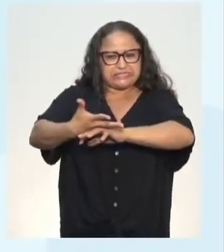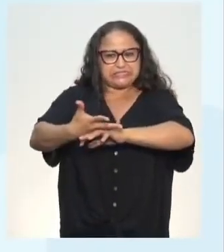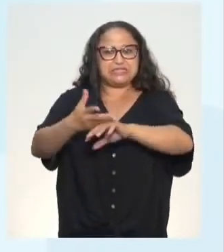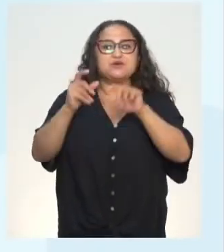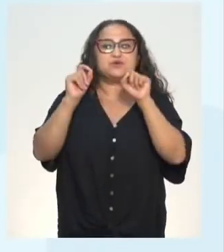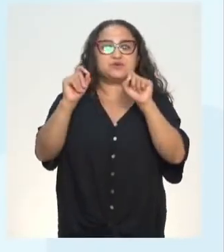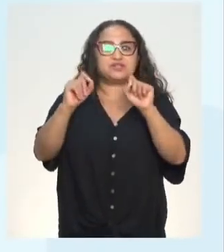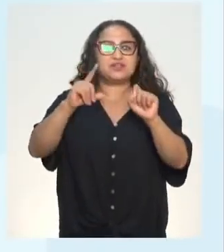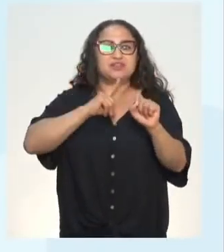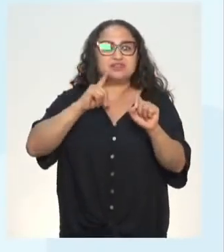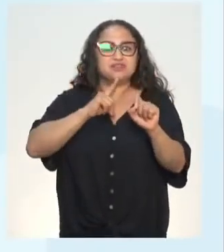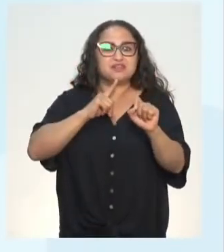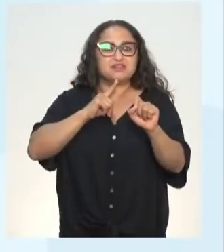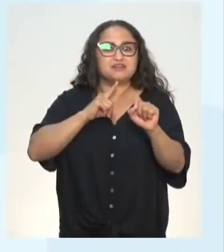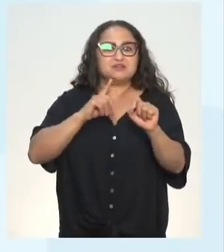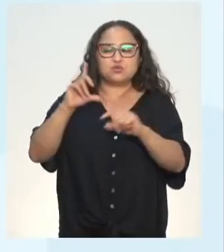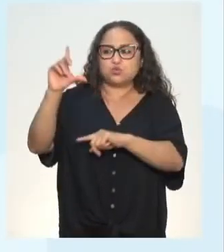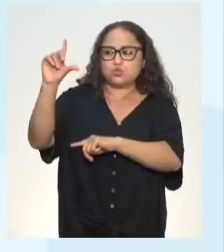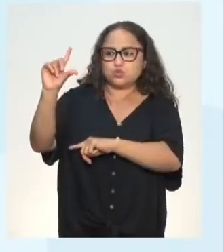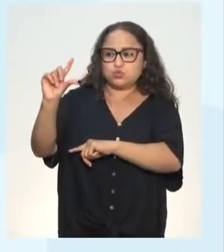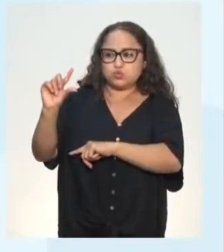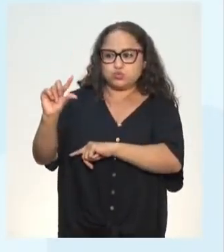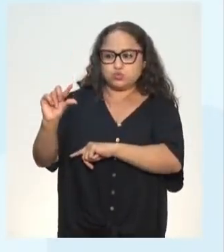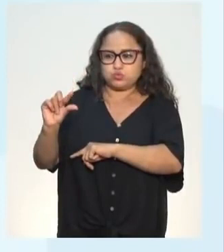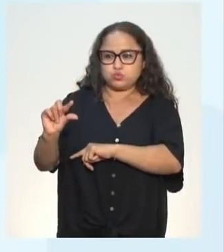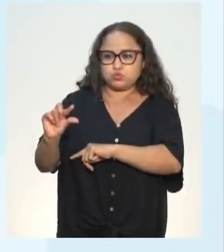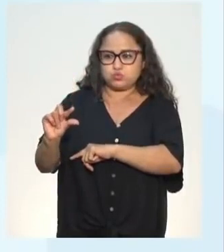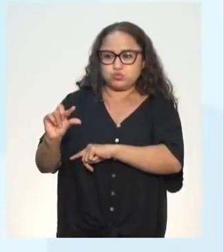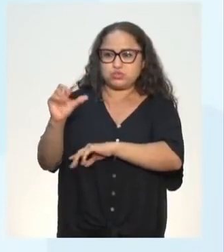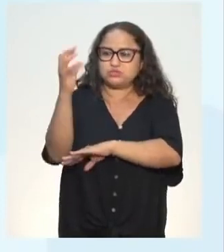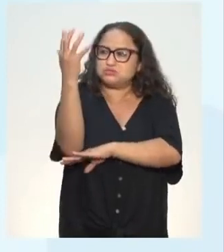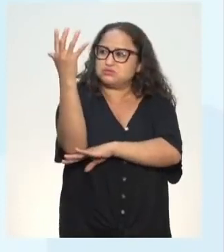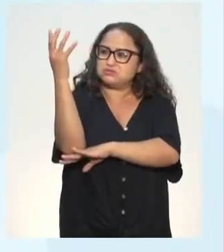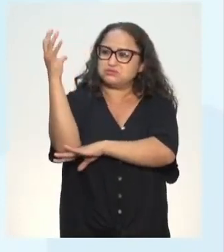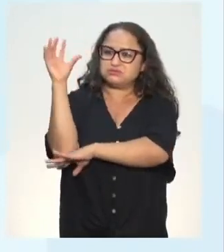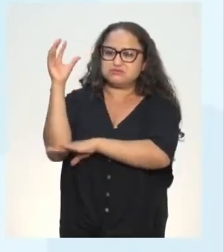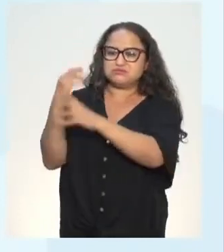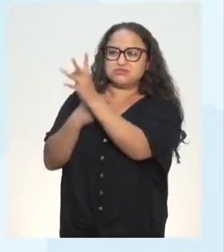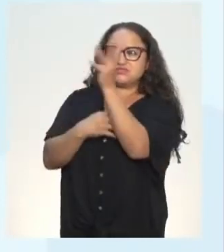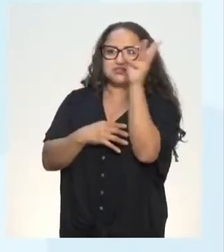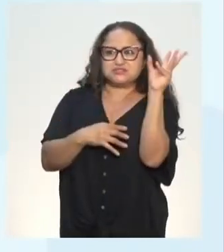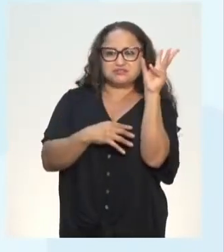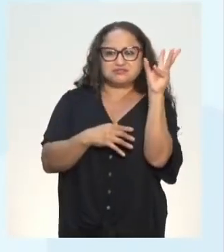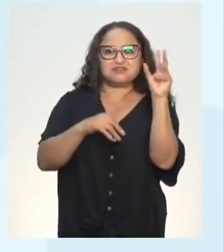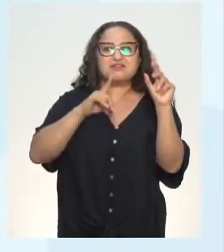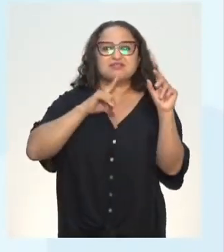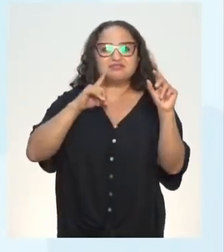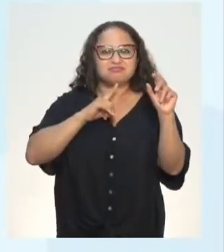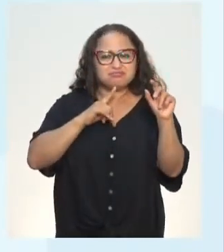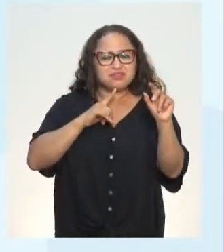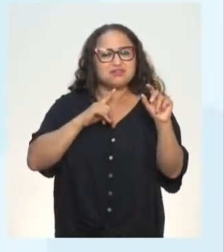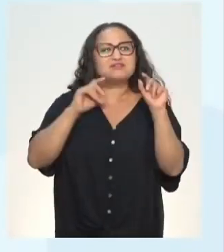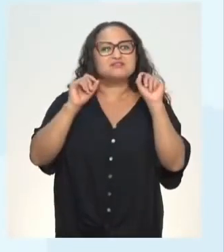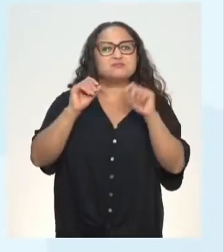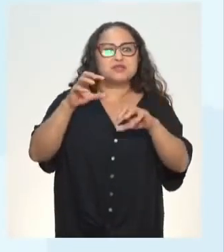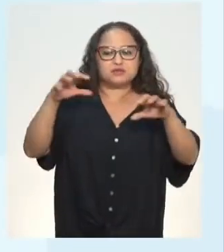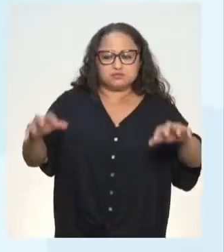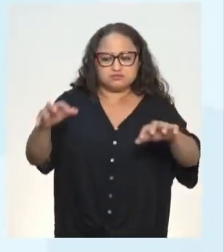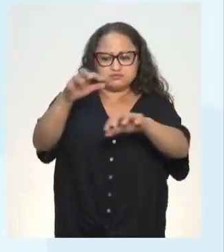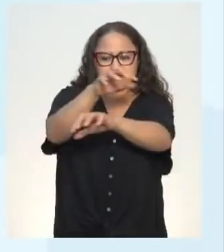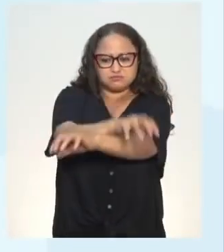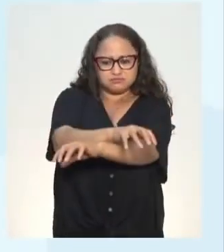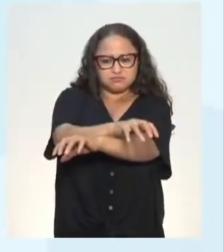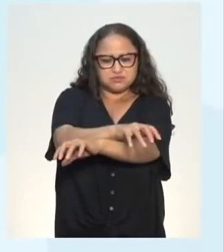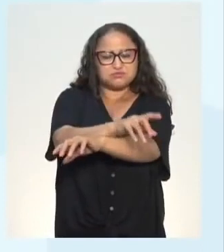aqui eu tenho uma diminuição dos vegetais, tá? E bioma é onde esses vegetais